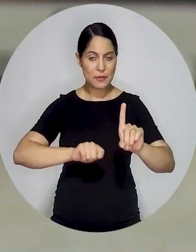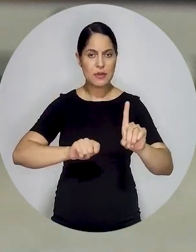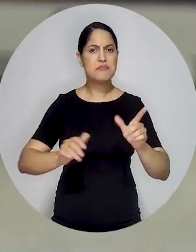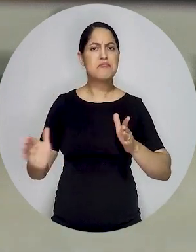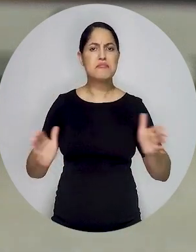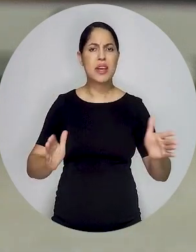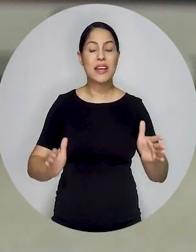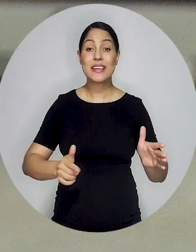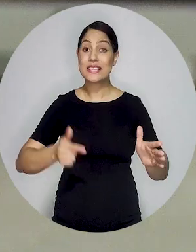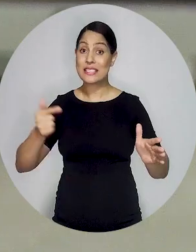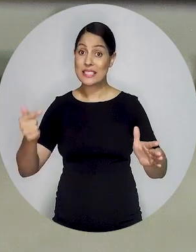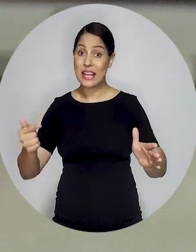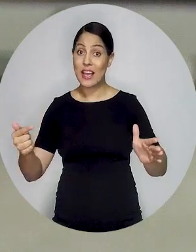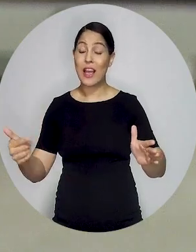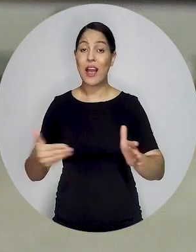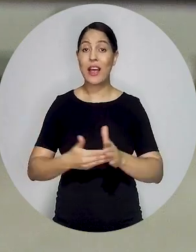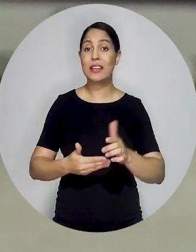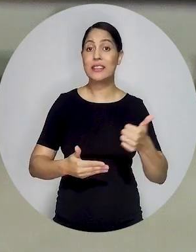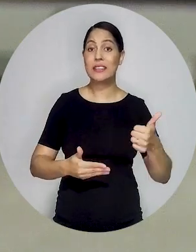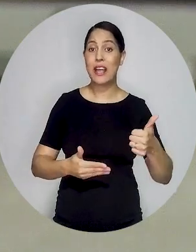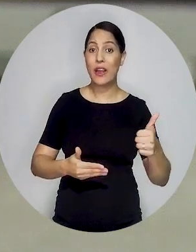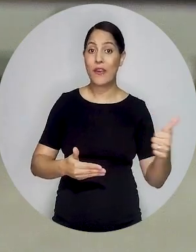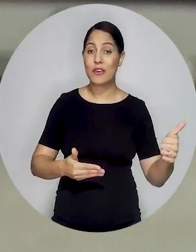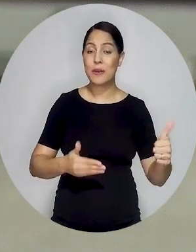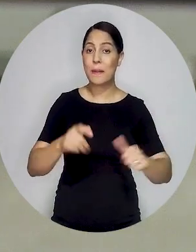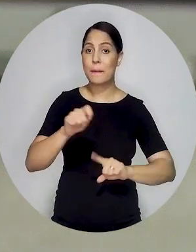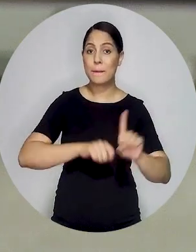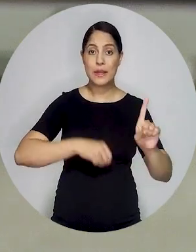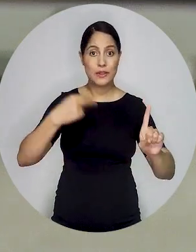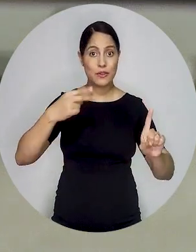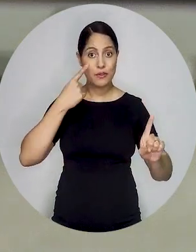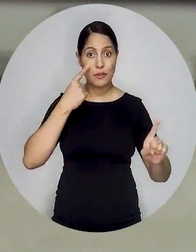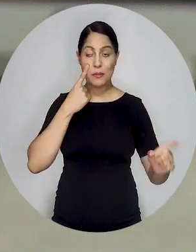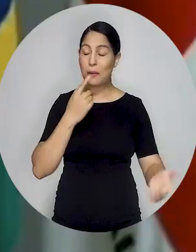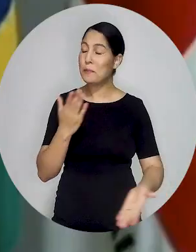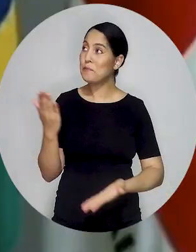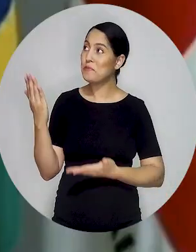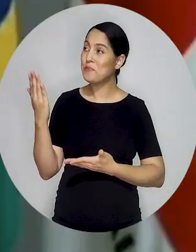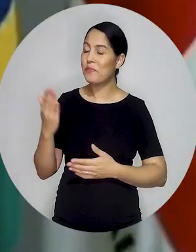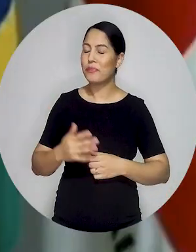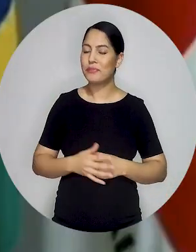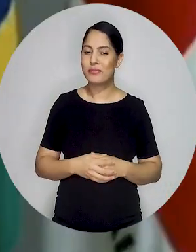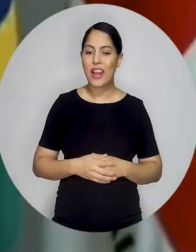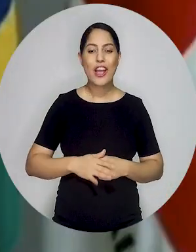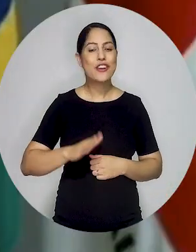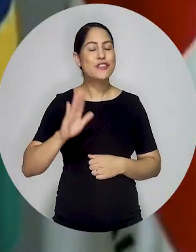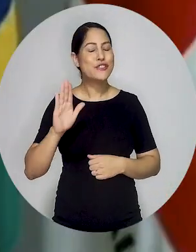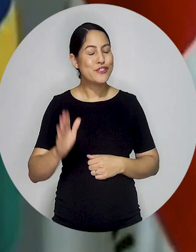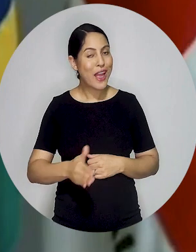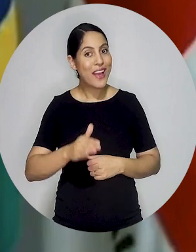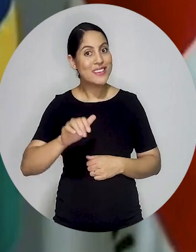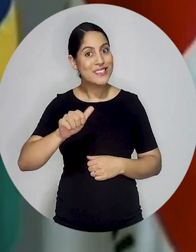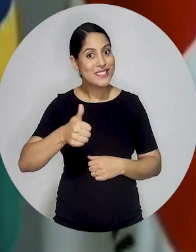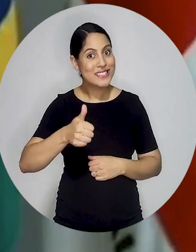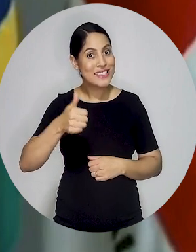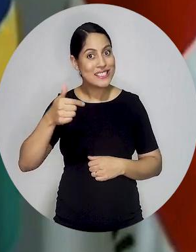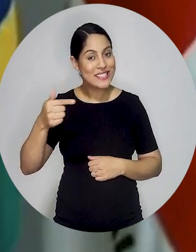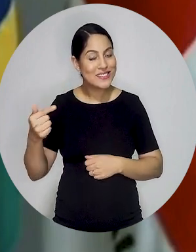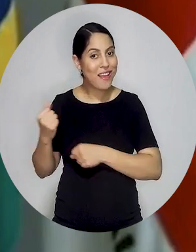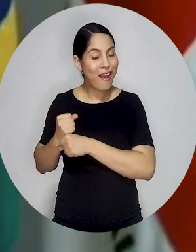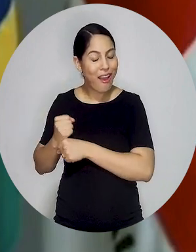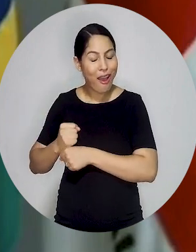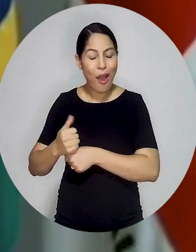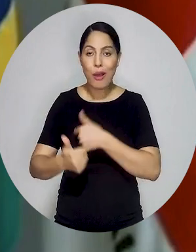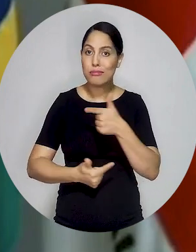próximo mês, entre os dias 7 e 11 de novembro. Confira um trecho da entrevista. São 17 anos, caminhamos a passos largos